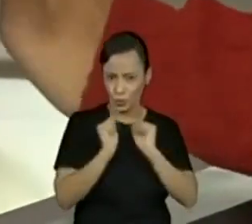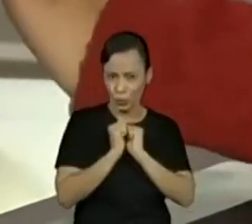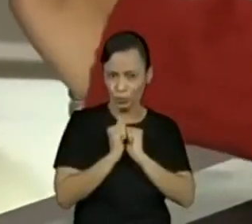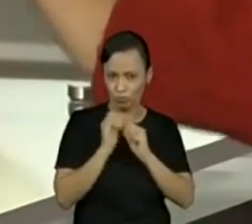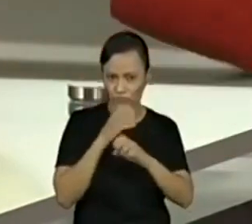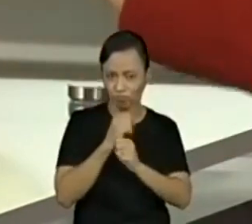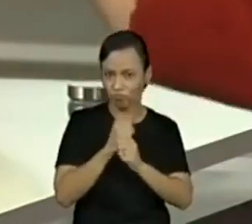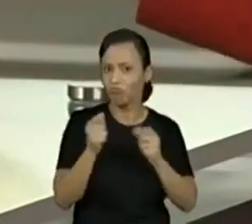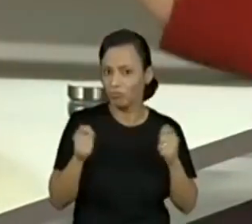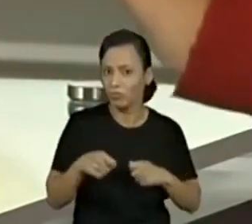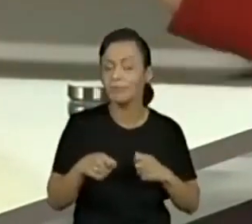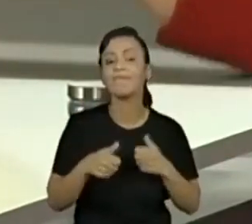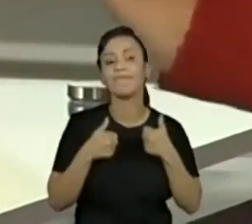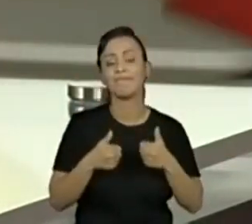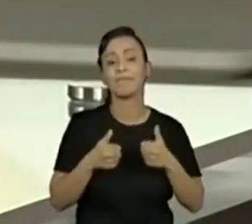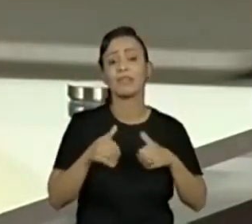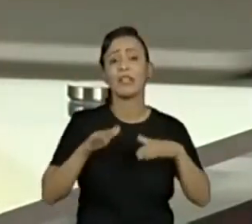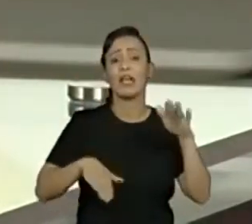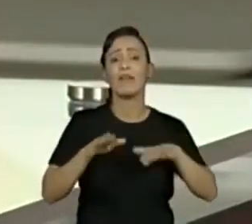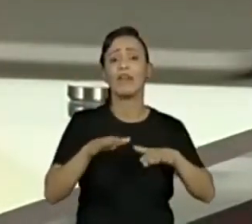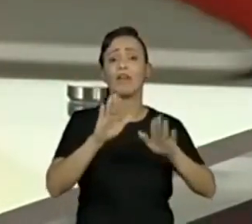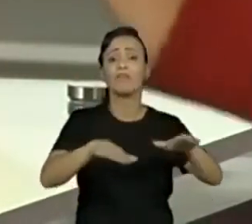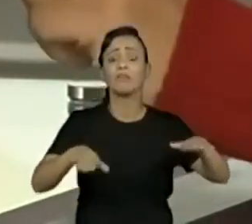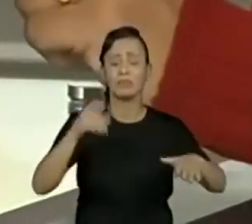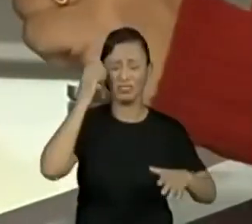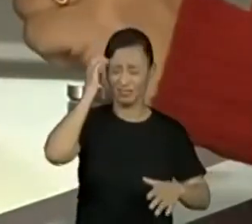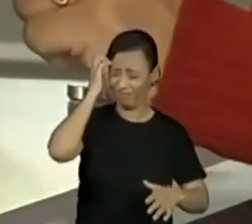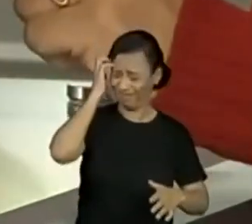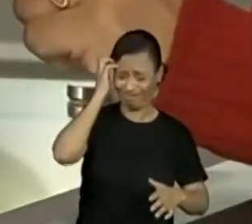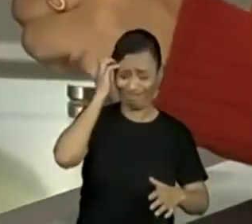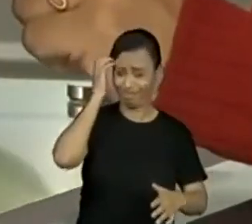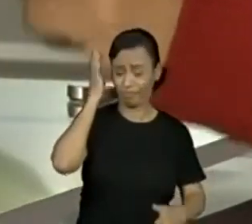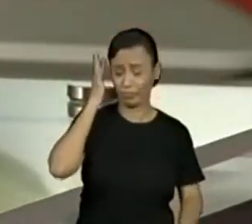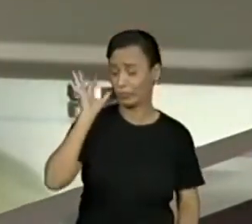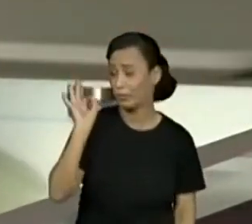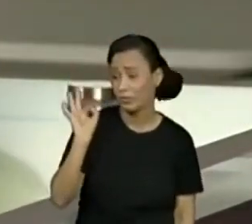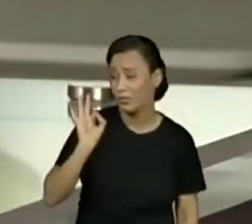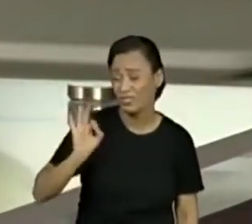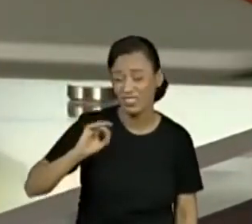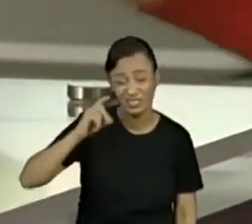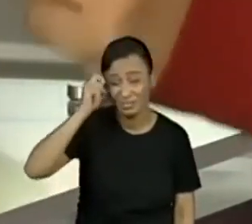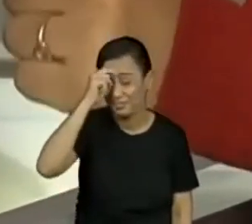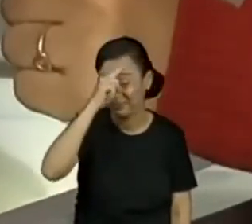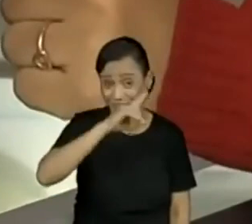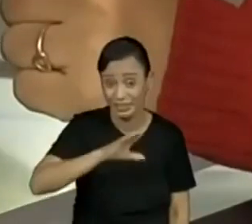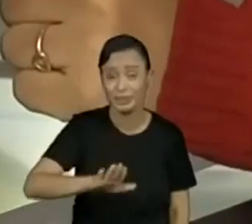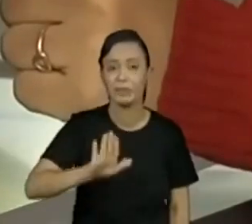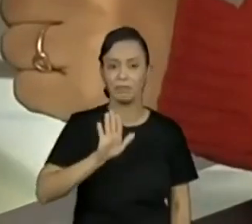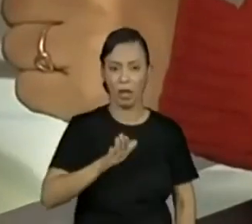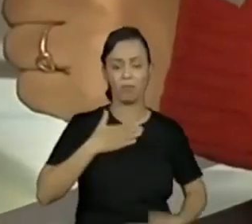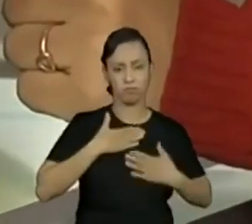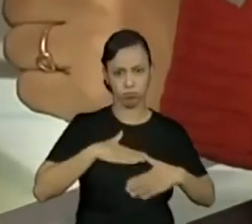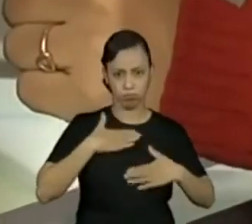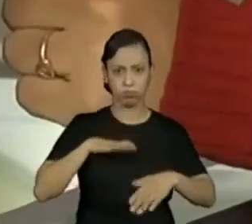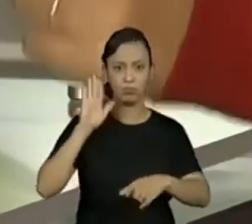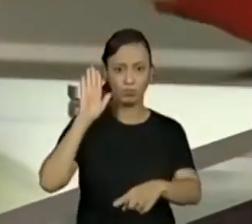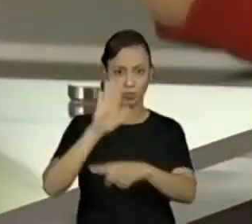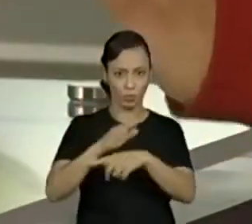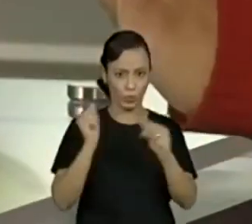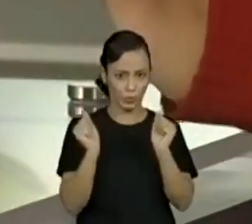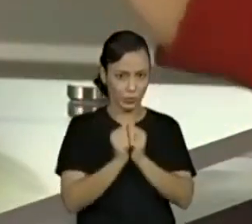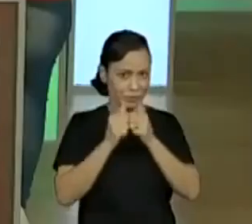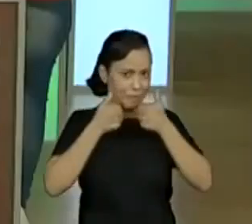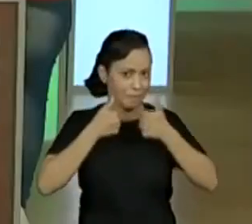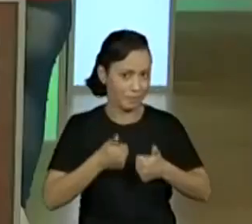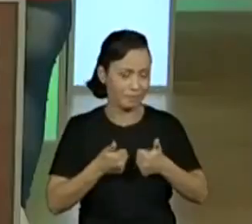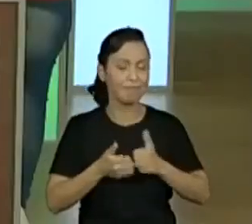porque às vezes tem ainda aluno que acha difícil o próximo número. Ai, qual seria o próximo número depois do seis? A gente